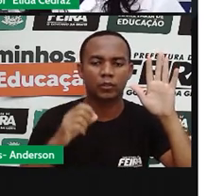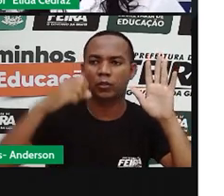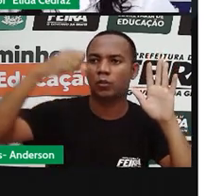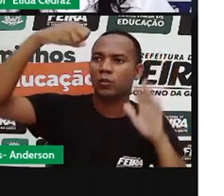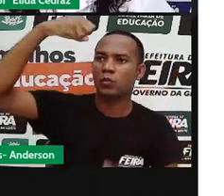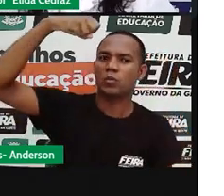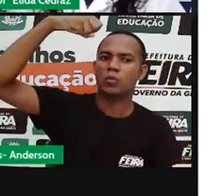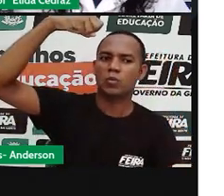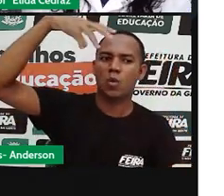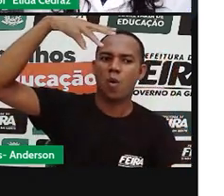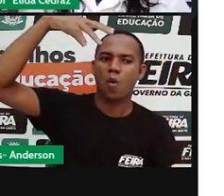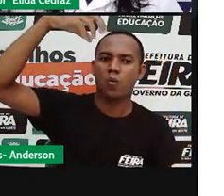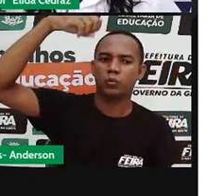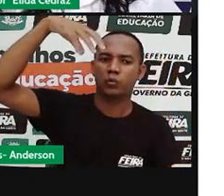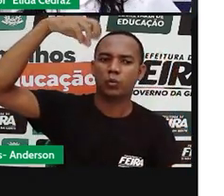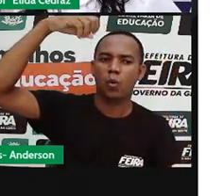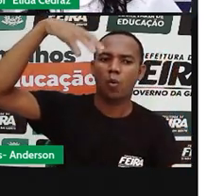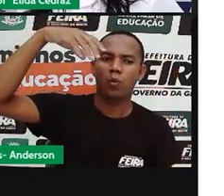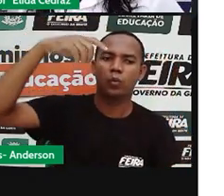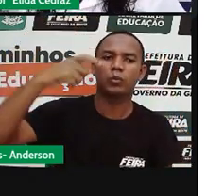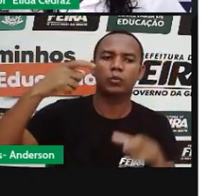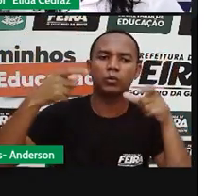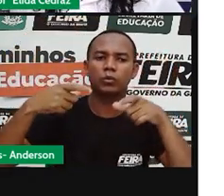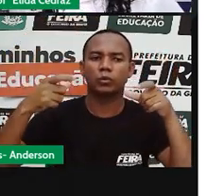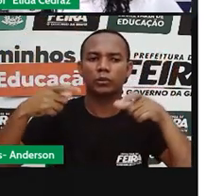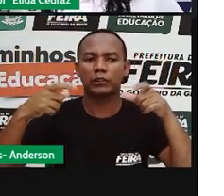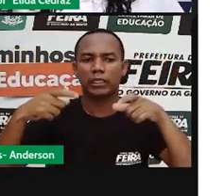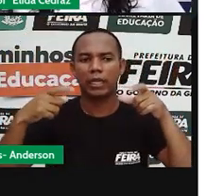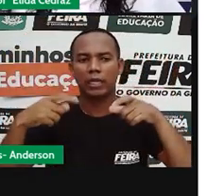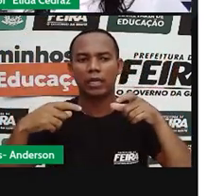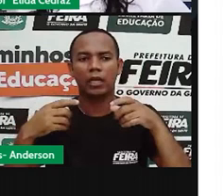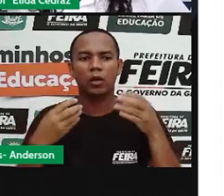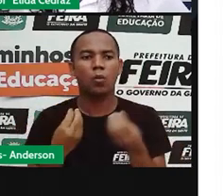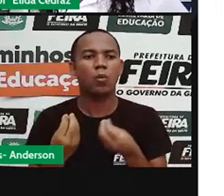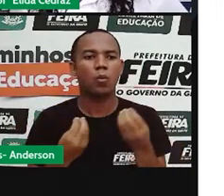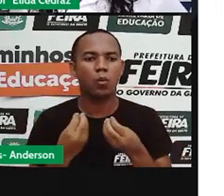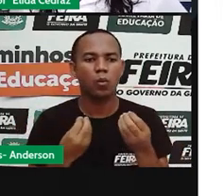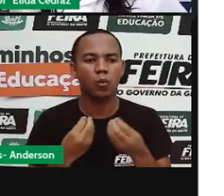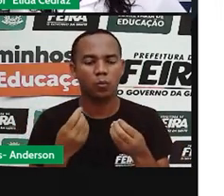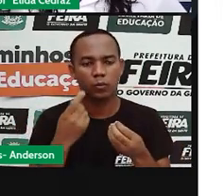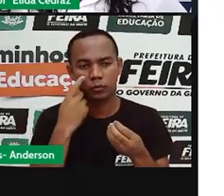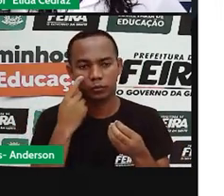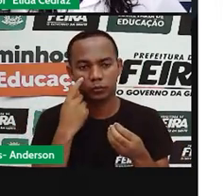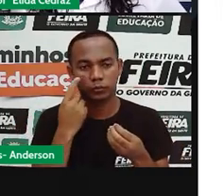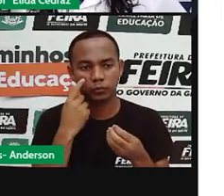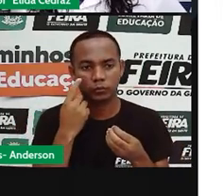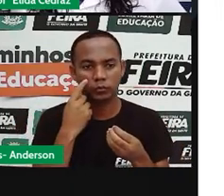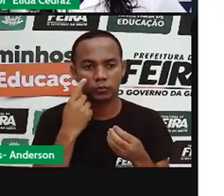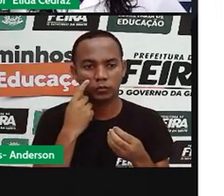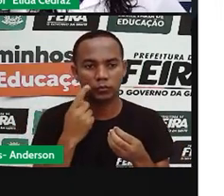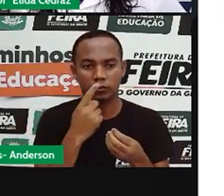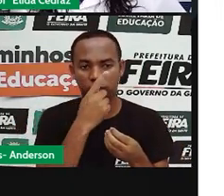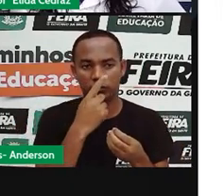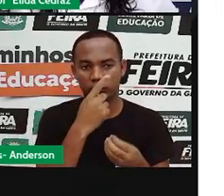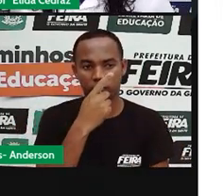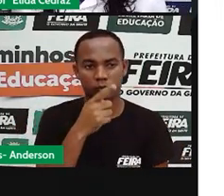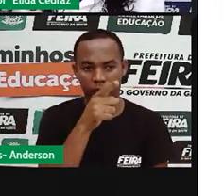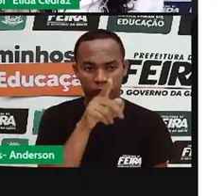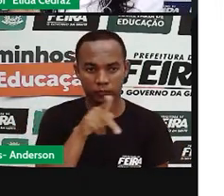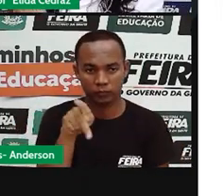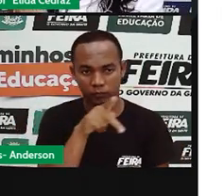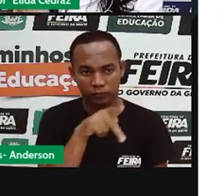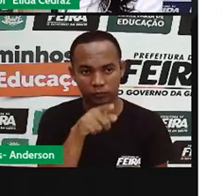Aplota do jeito certo. O Sol aqui, onde eu estou, nasce desse lado. Então, mão direita para onde o Sol nasce